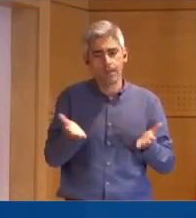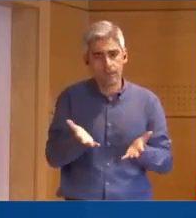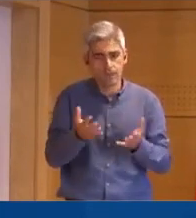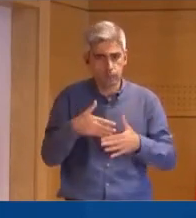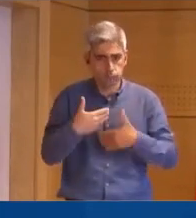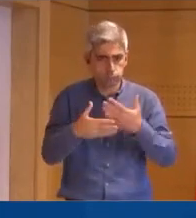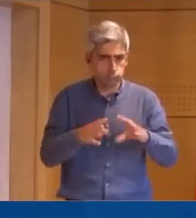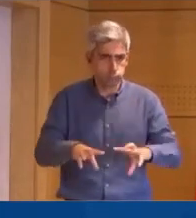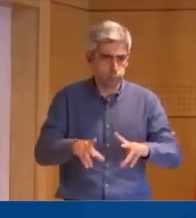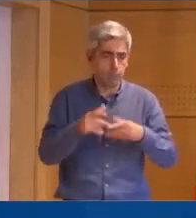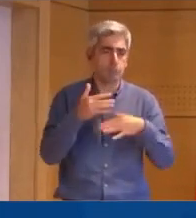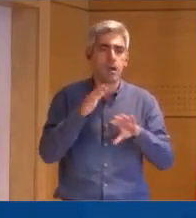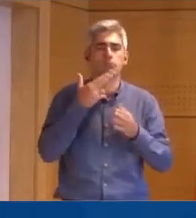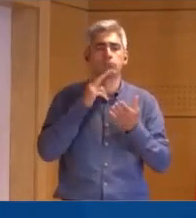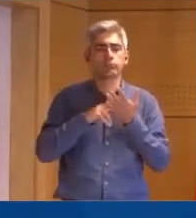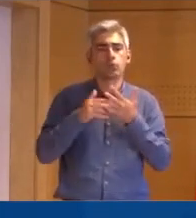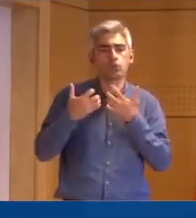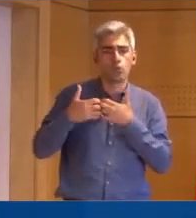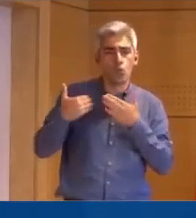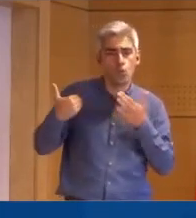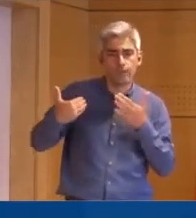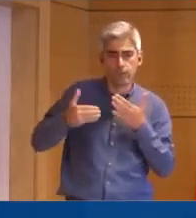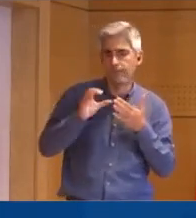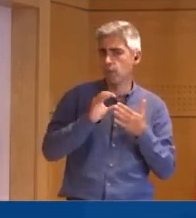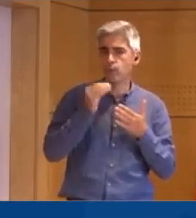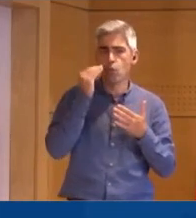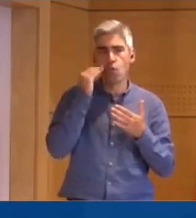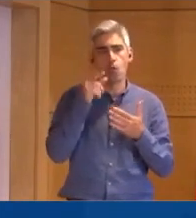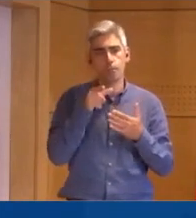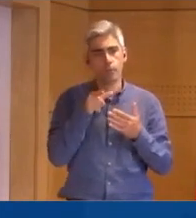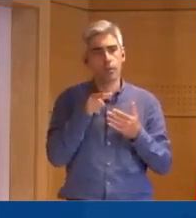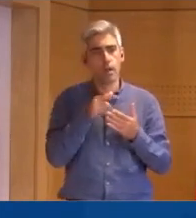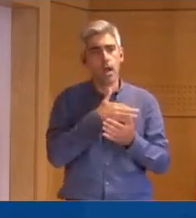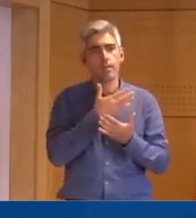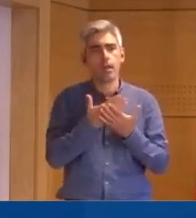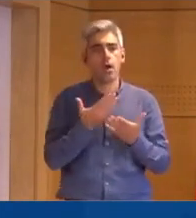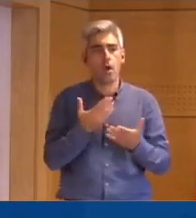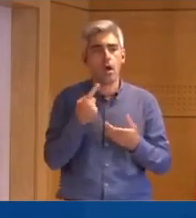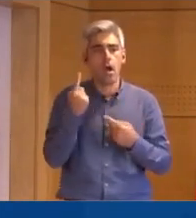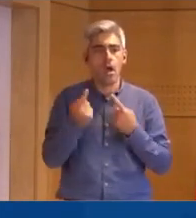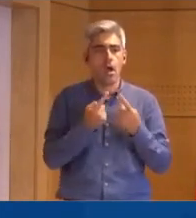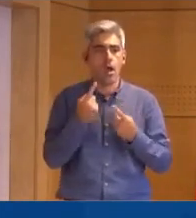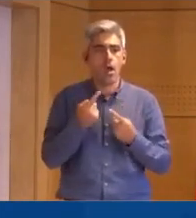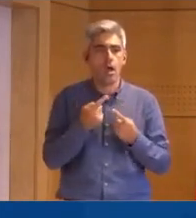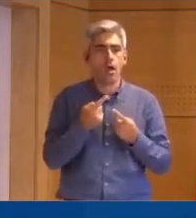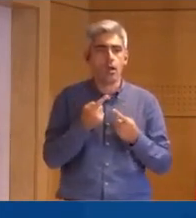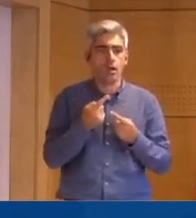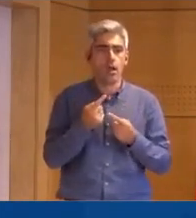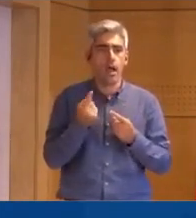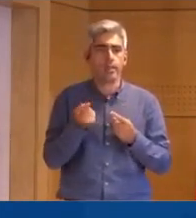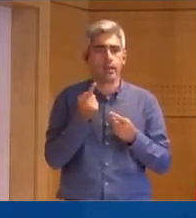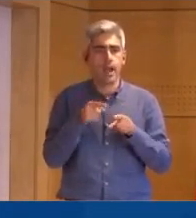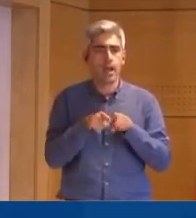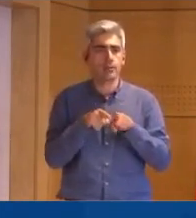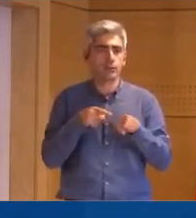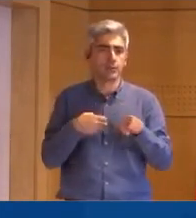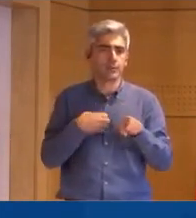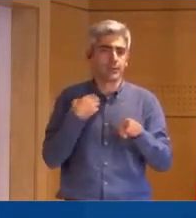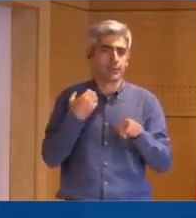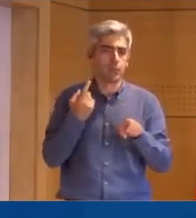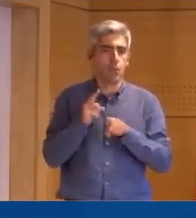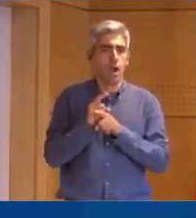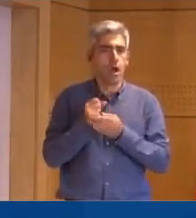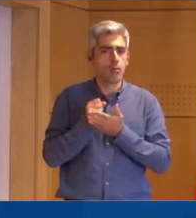mas tem havido muitas dúvidas em relação à forma como até agora tem havido algum atraso, vá lá podemos dizer,